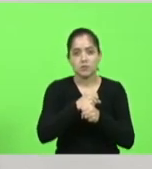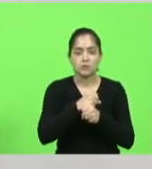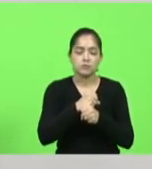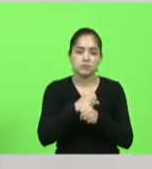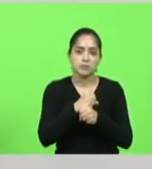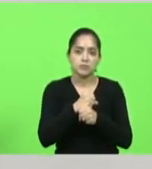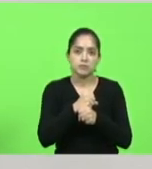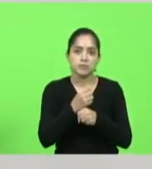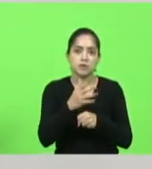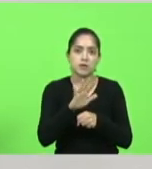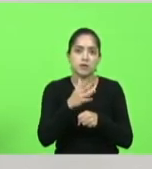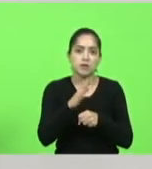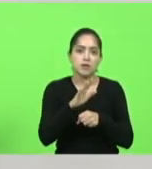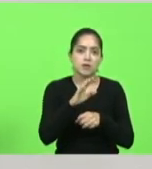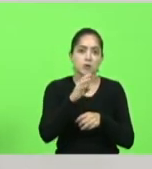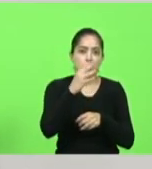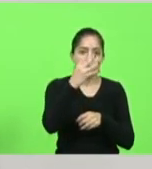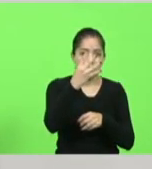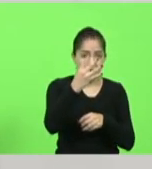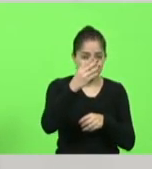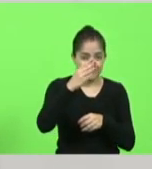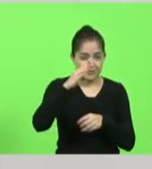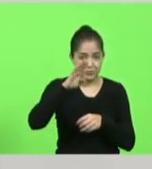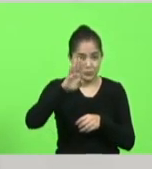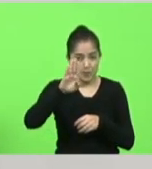mais de quatro bi-anual,